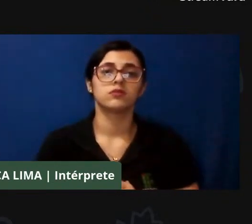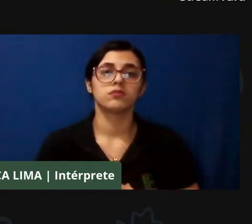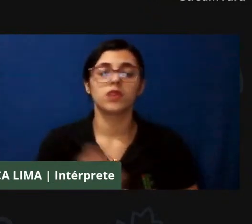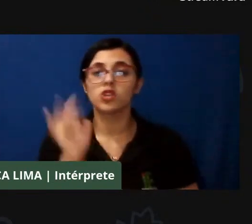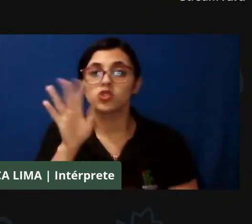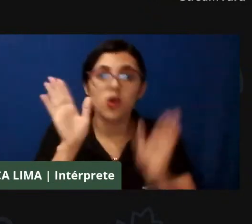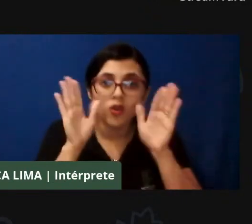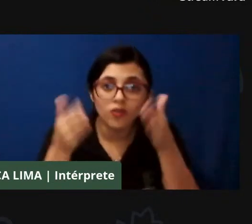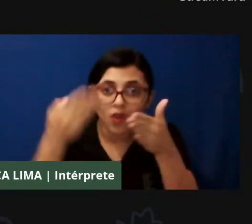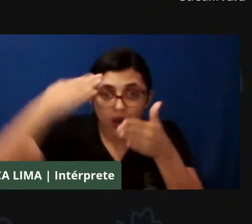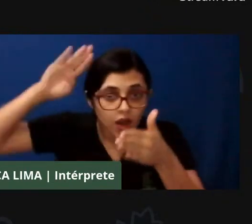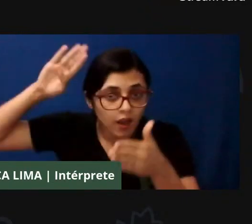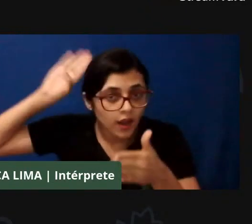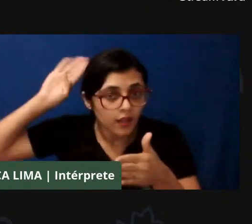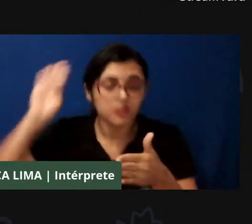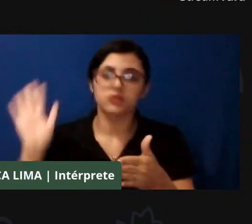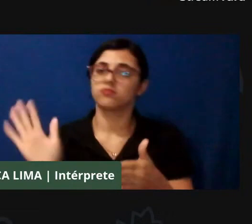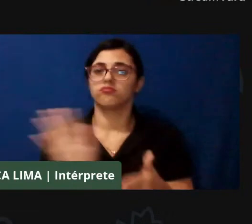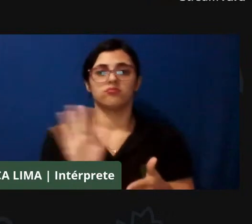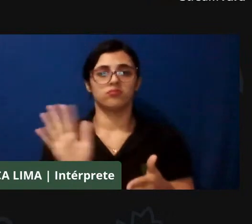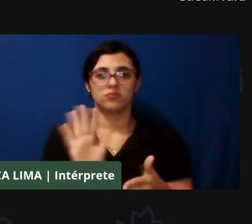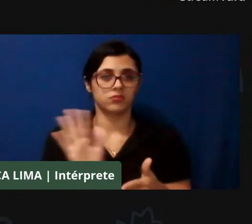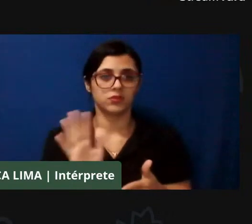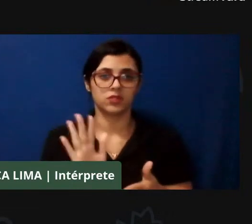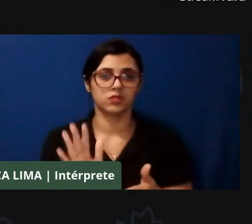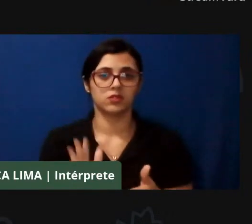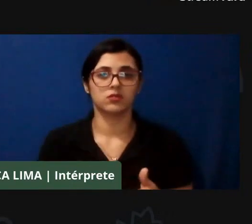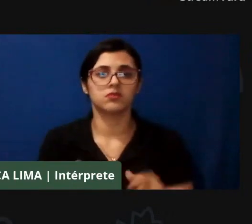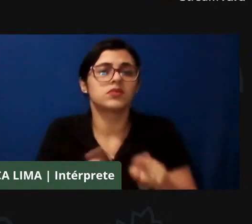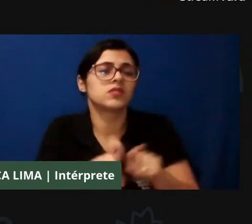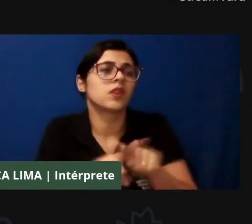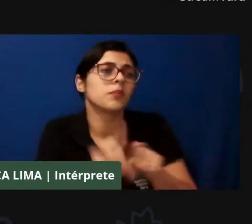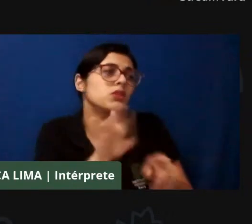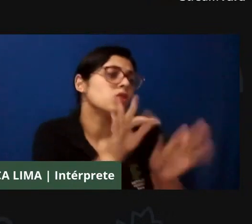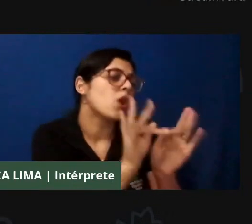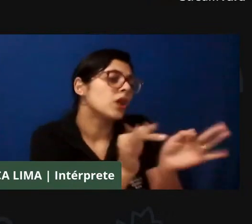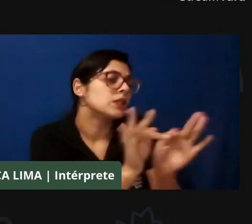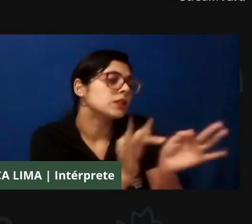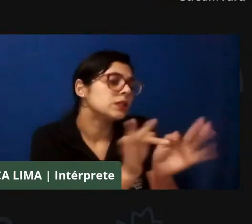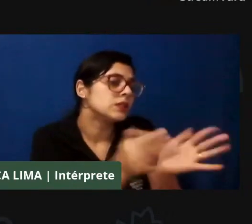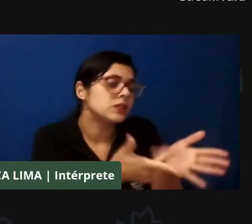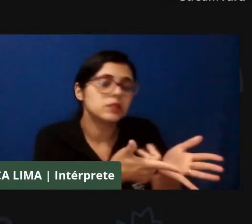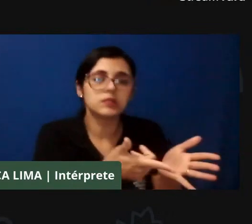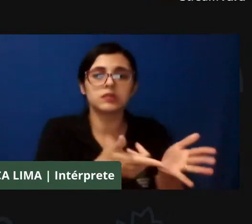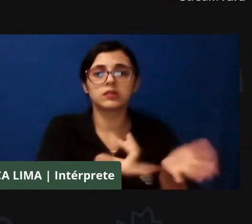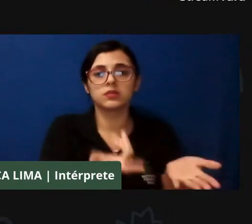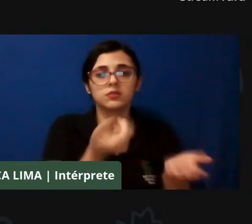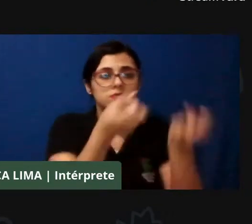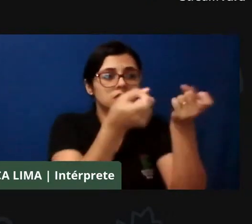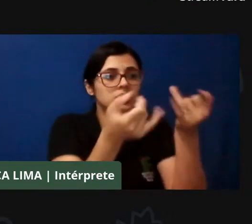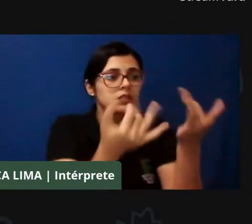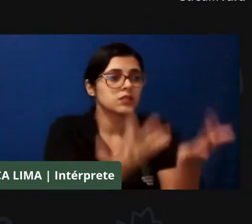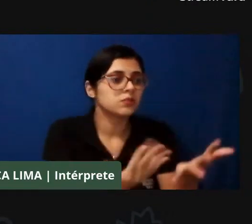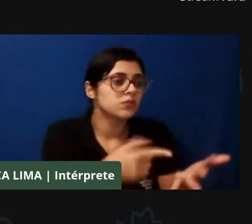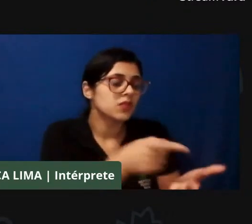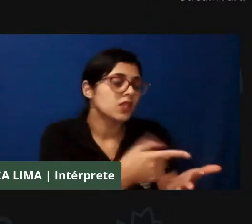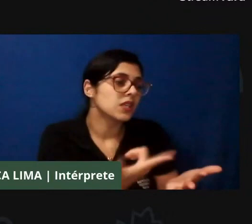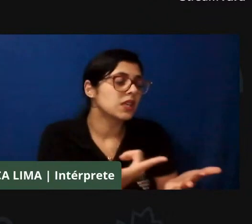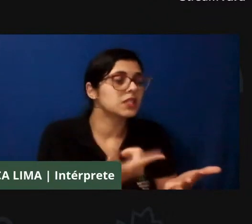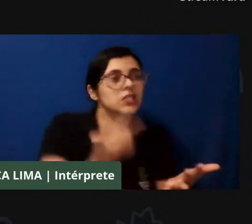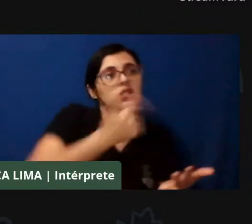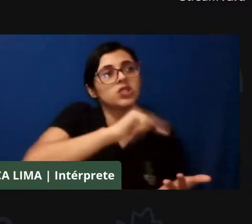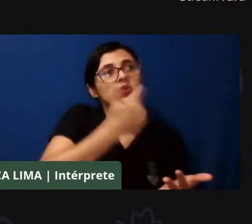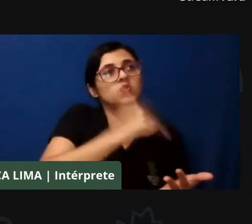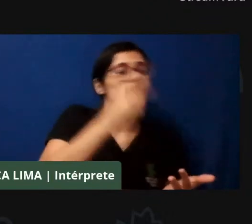ou deixar só na simplicidade talvez de uma fala sem trazer teorias,